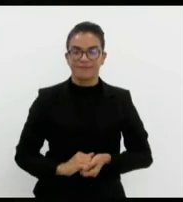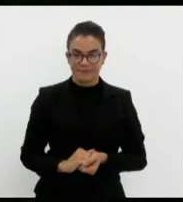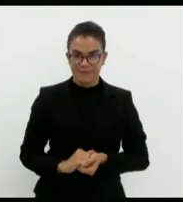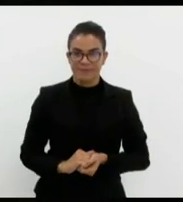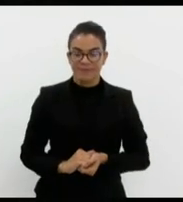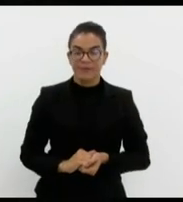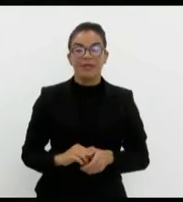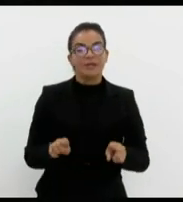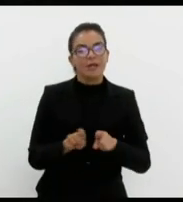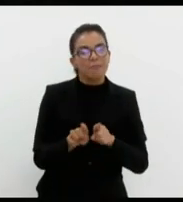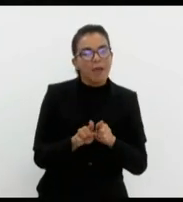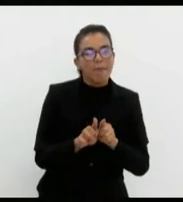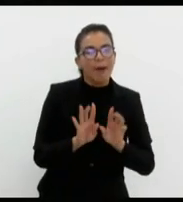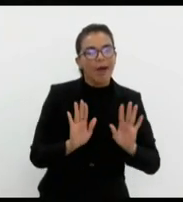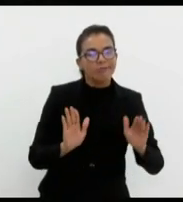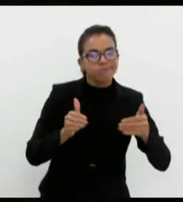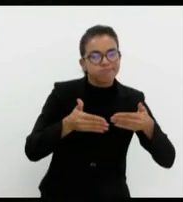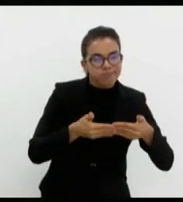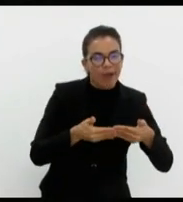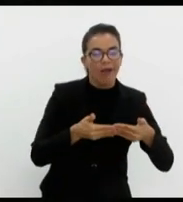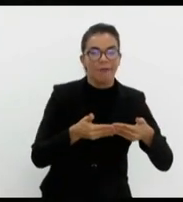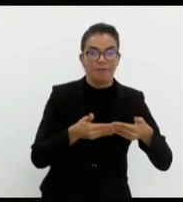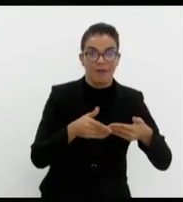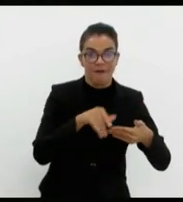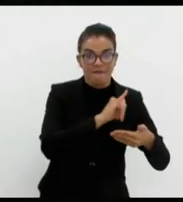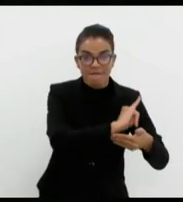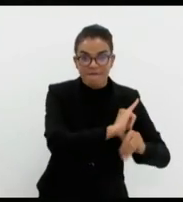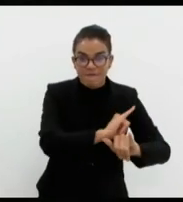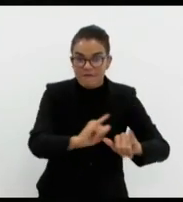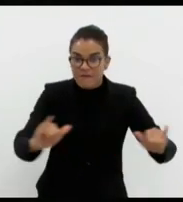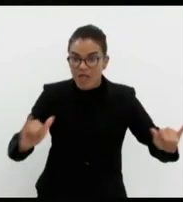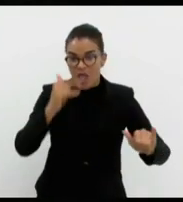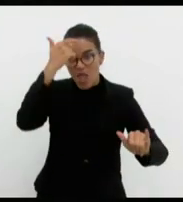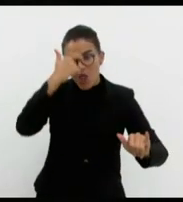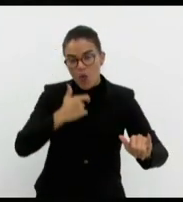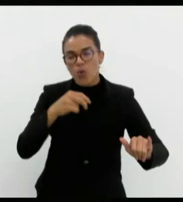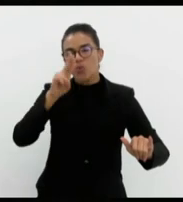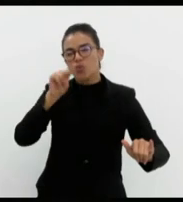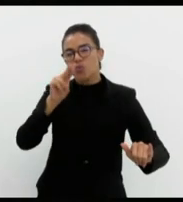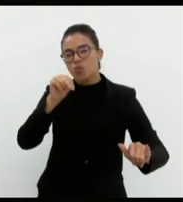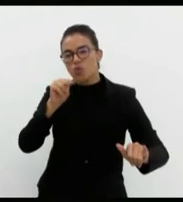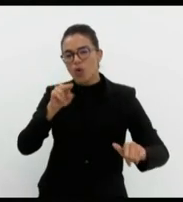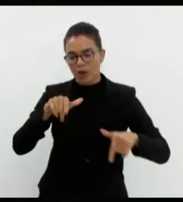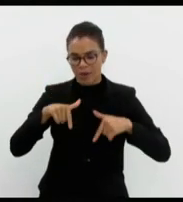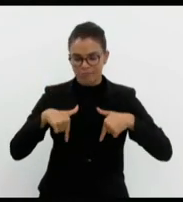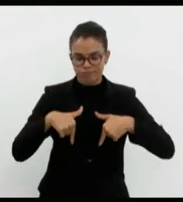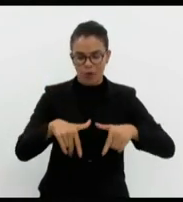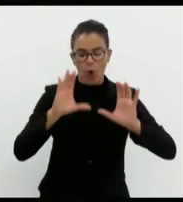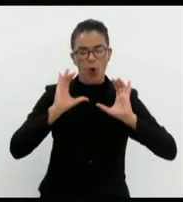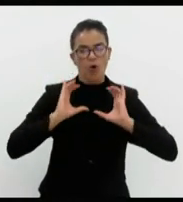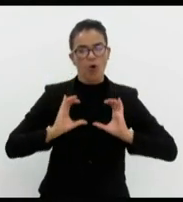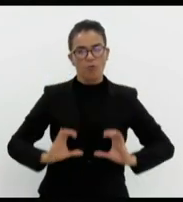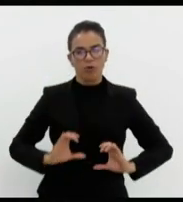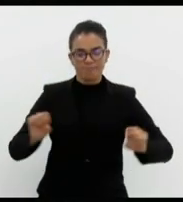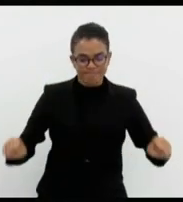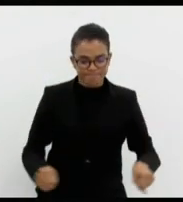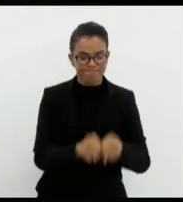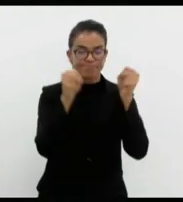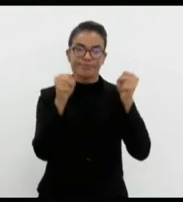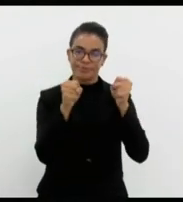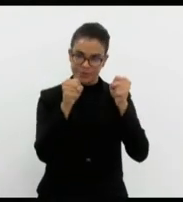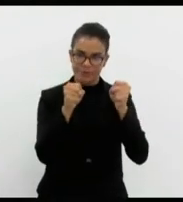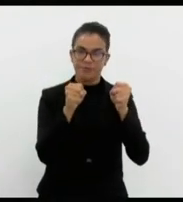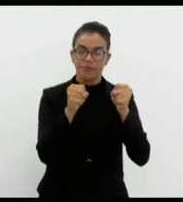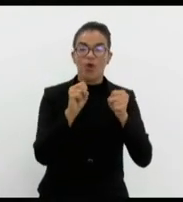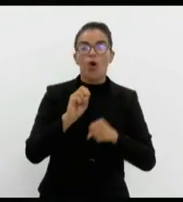Para finalizar, quero reafirmar aos deputados que nunca cometi qualquer conduta que fira o decoro parlamentar ou mesmo